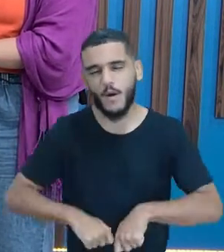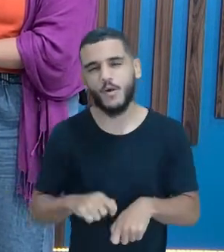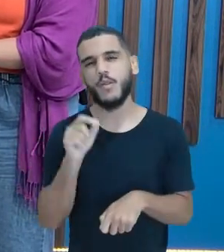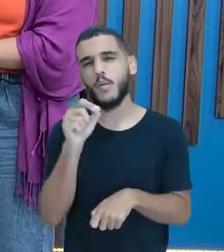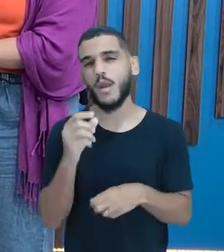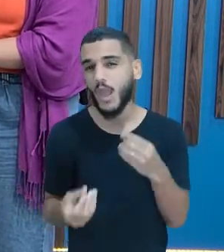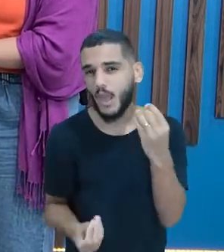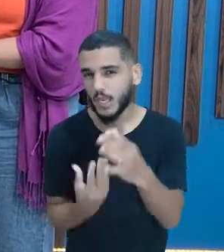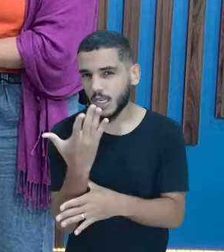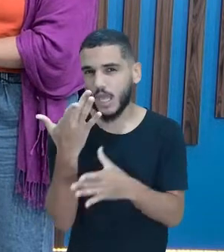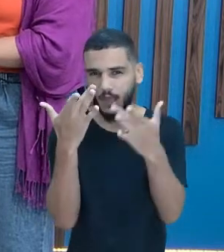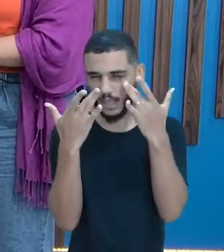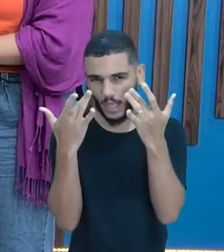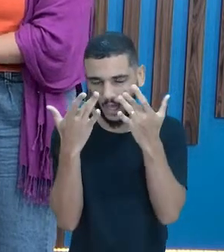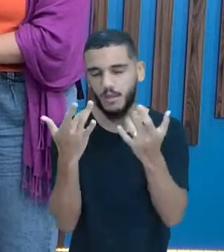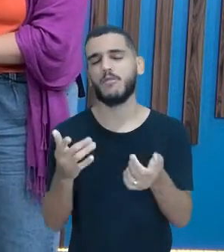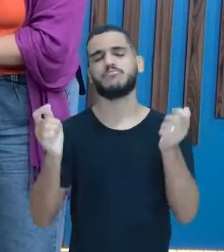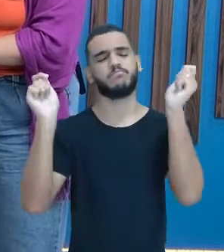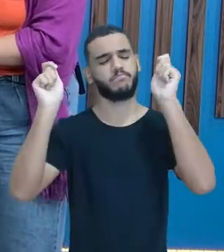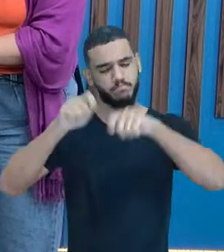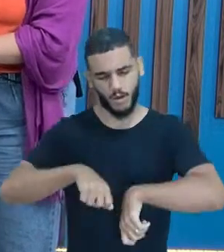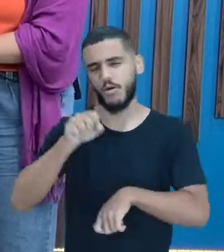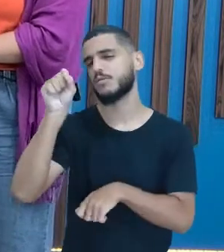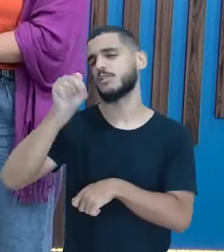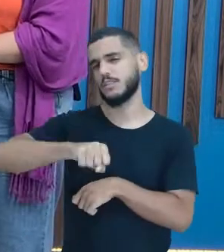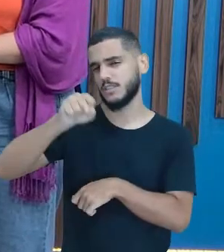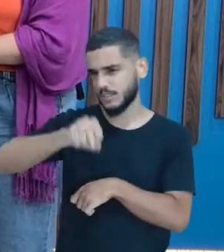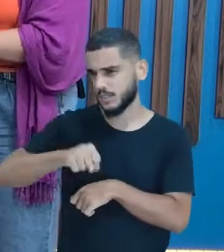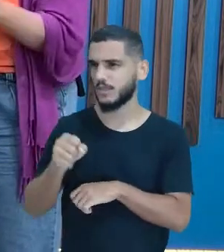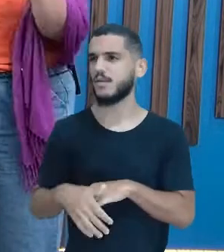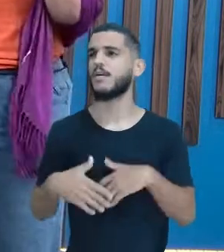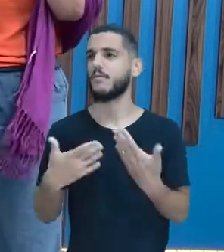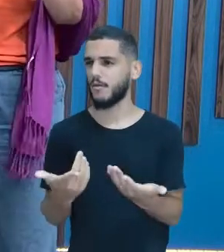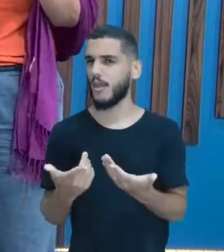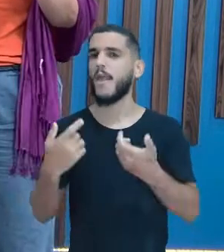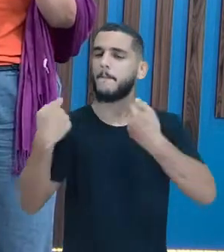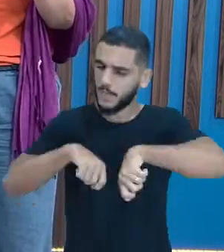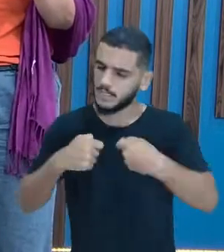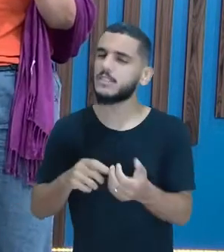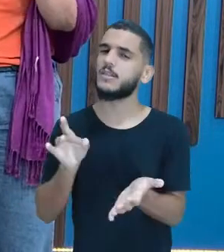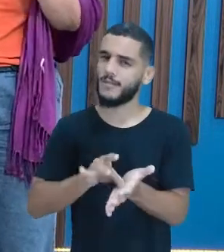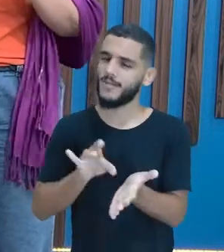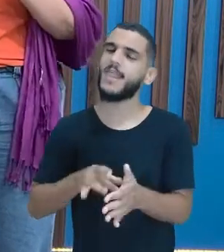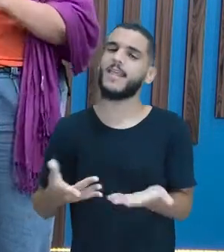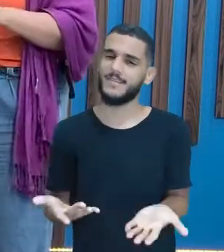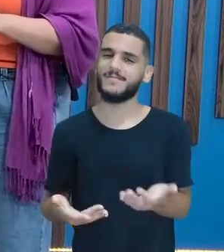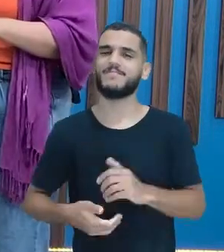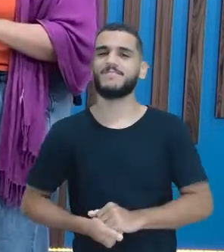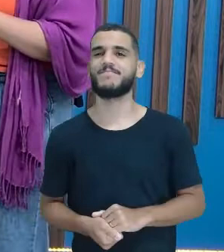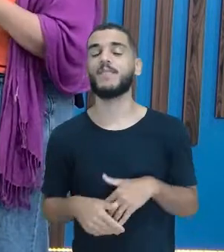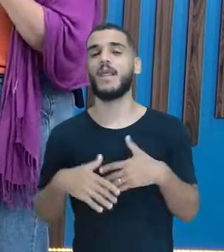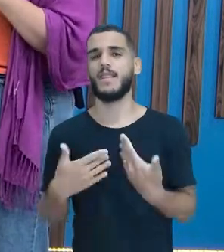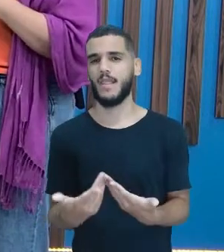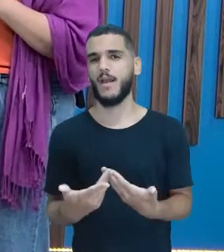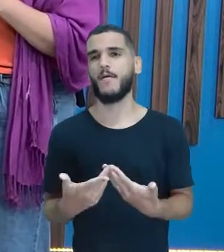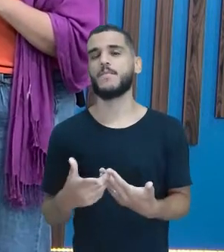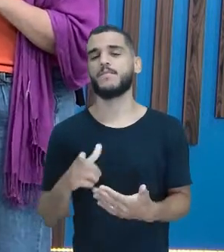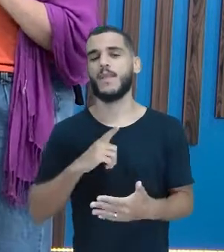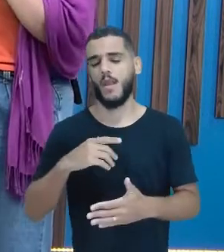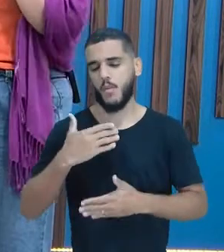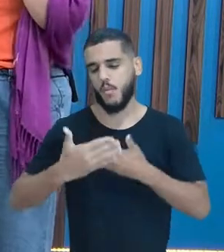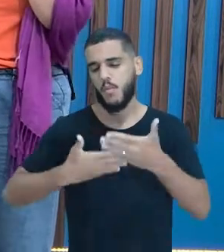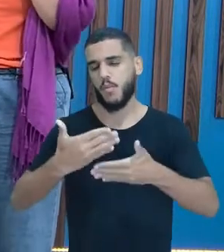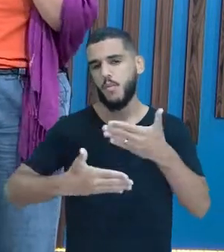fazer teatro, Dini? Podem fazer teatro, sim, e devem. Devem, devem, porque desenvolve